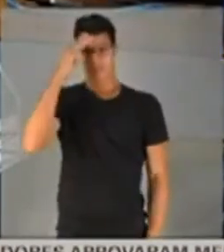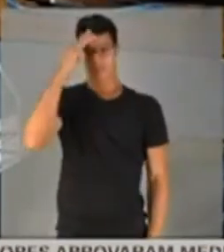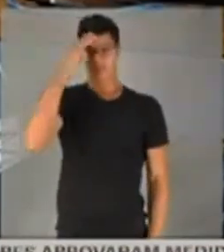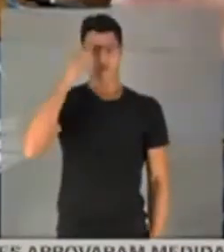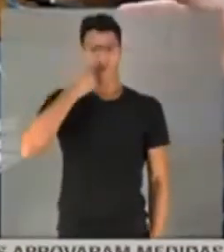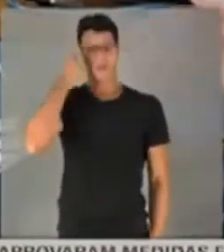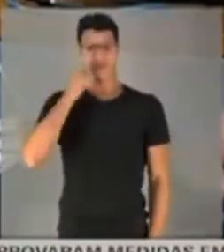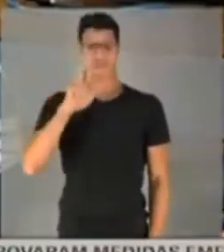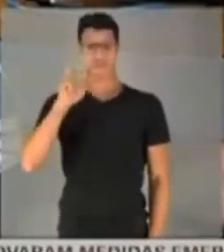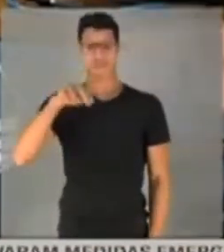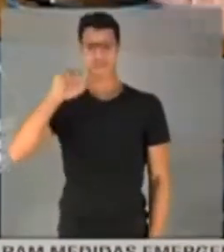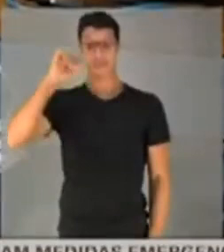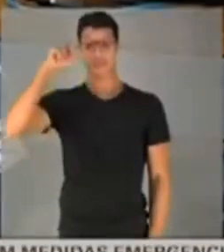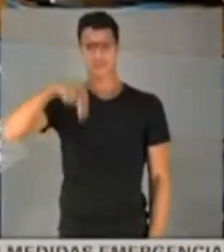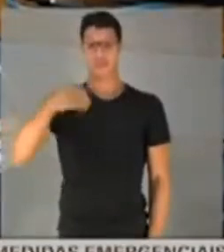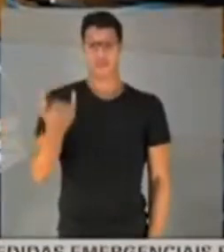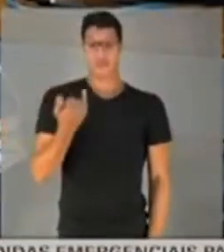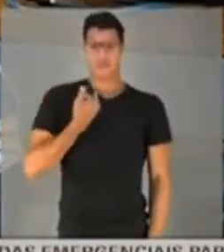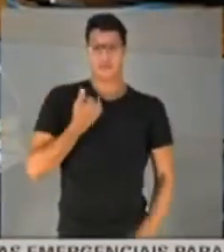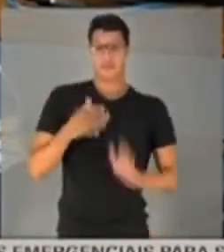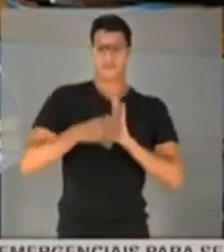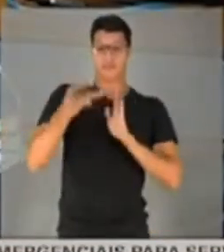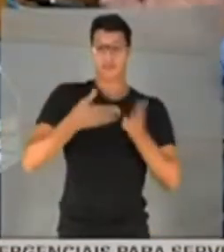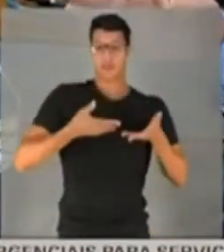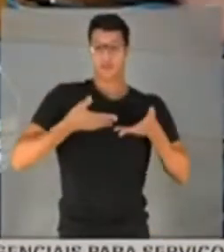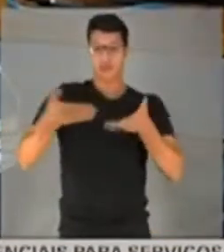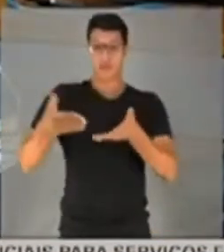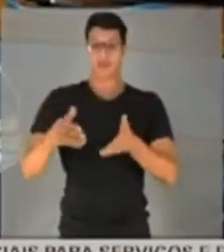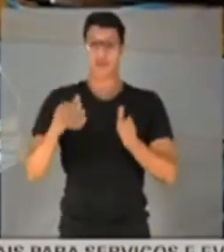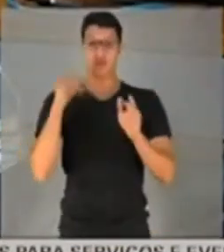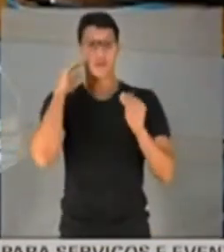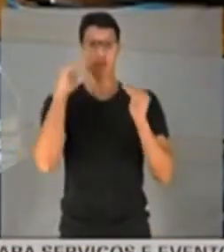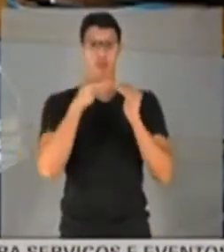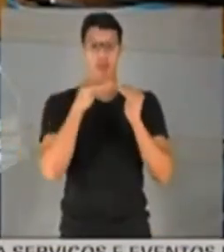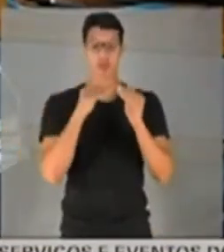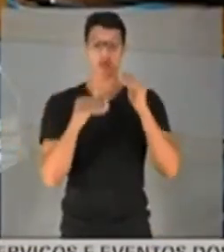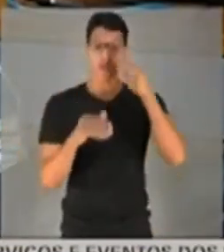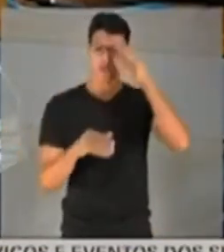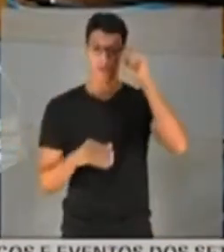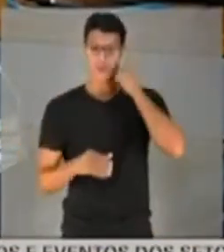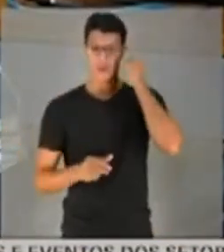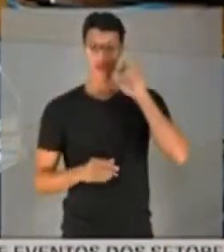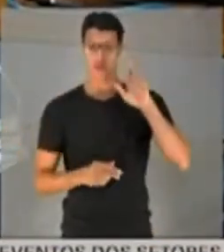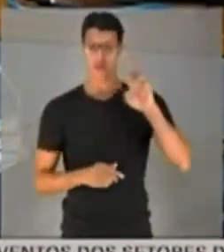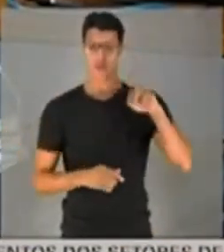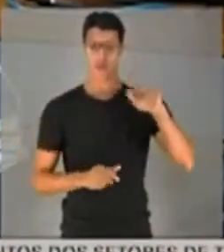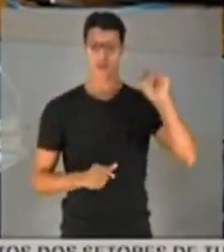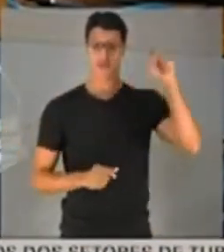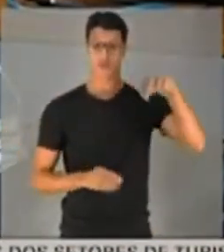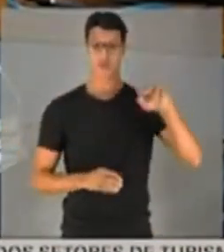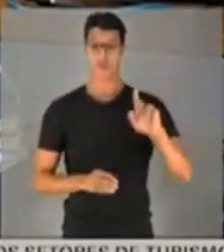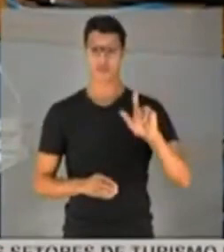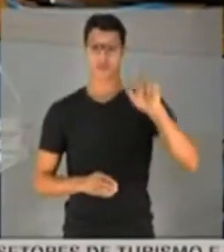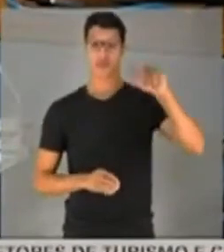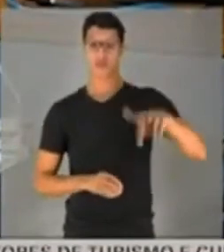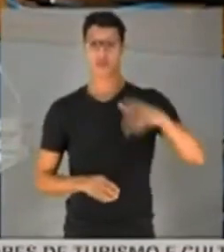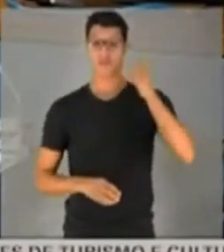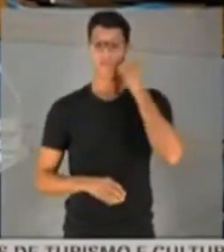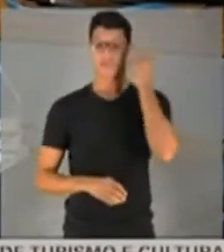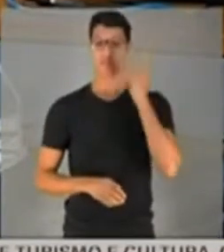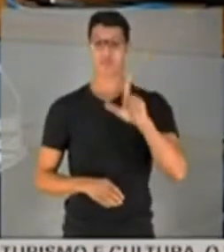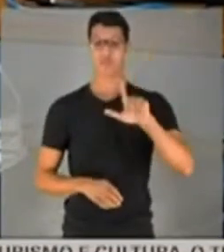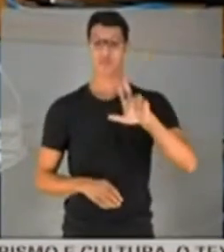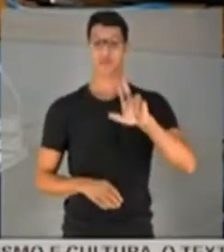o senador Renan me informou que ia protocolar o requerimento de convocação, concordei com o senador Renan. Em seguida, o deputado